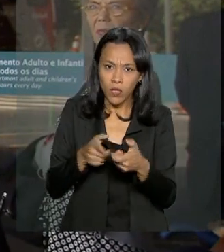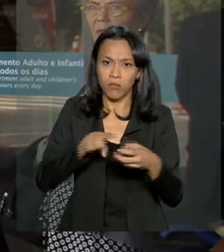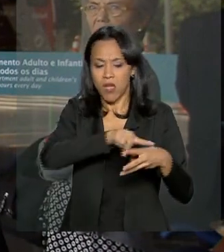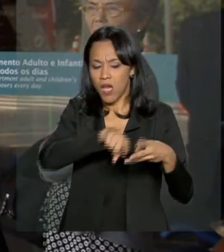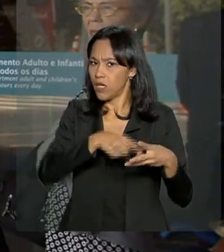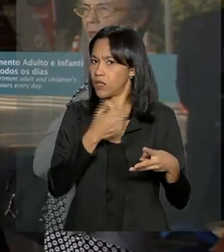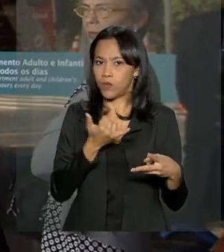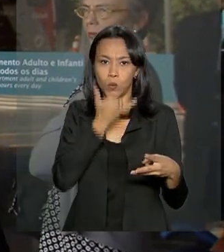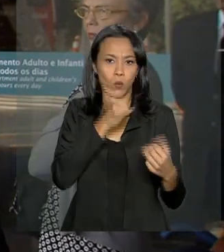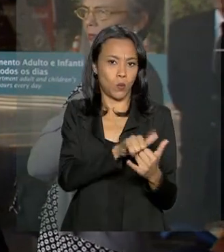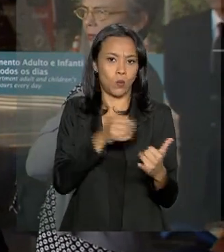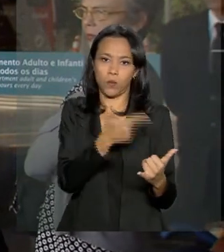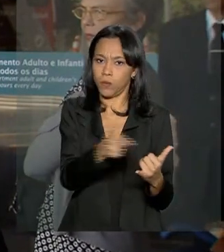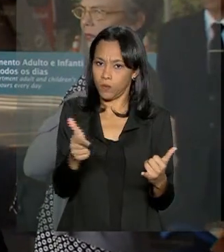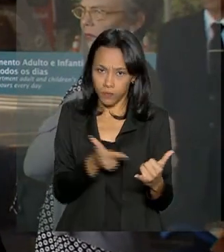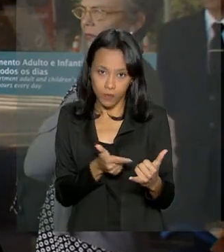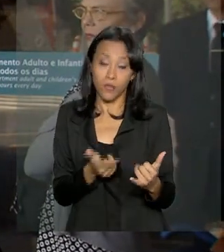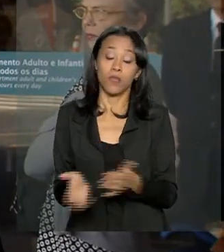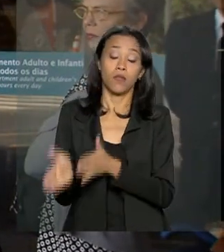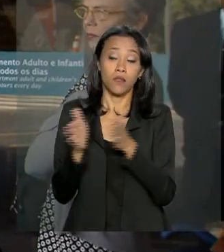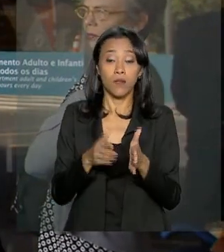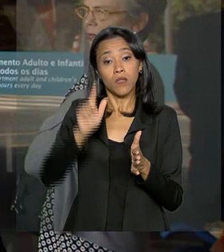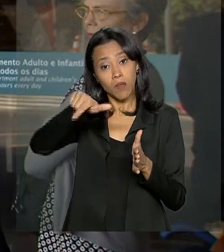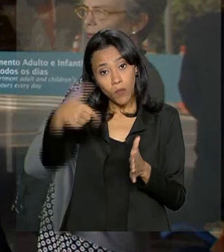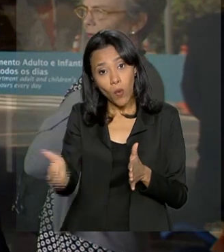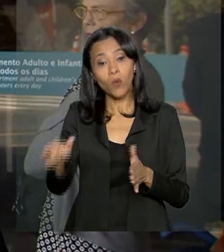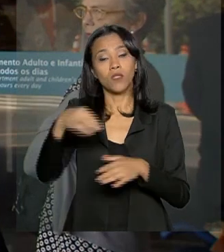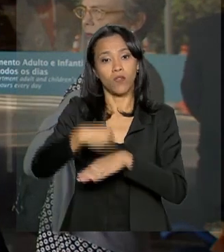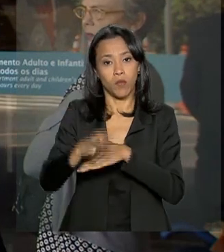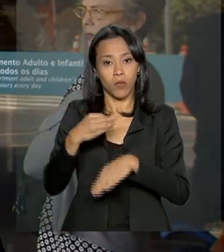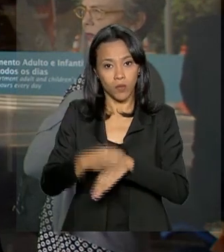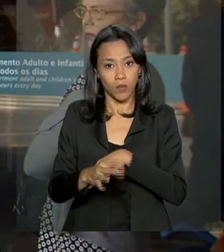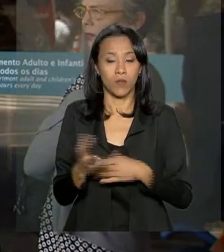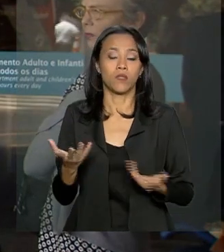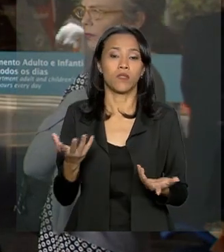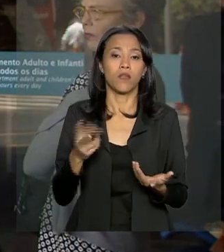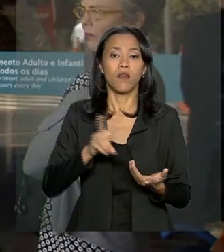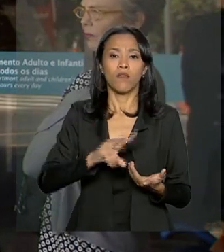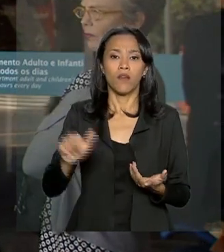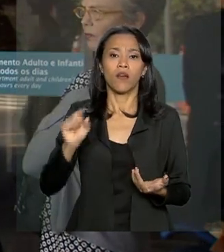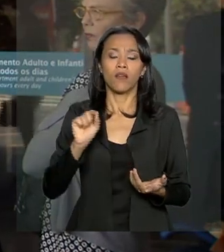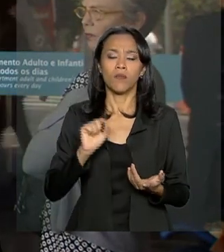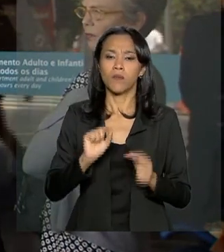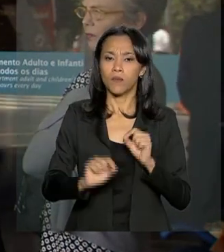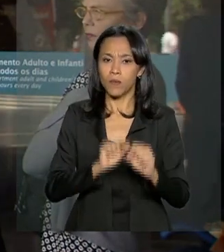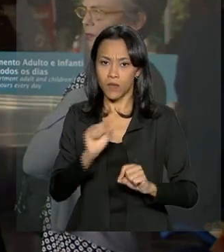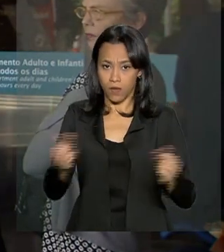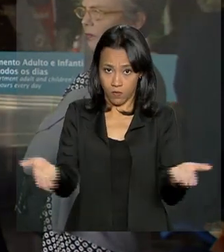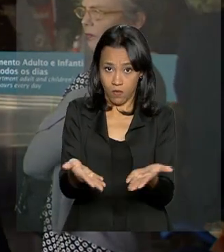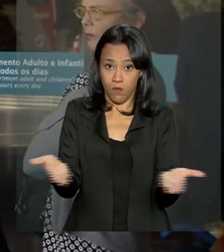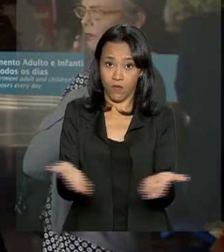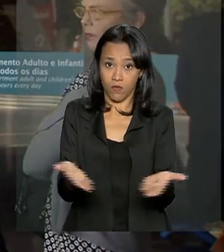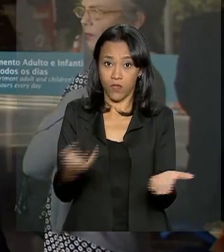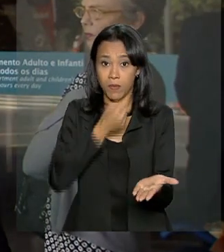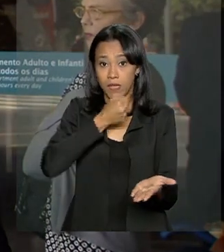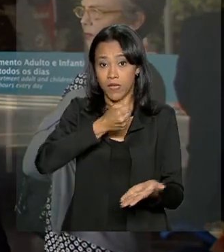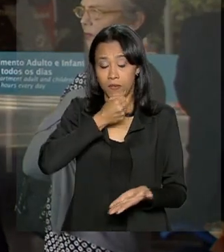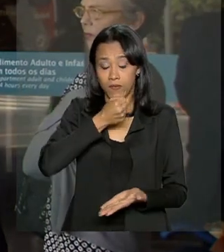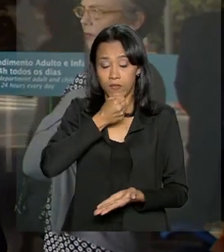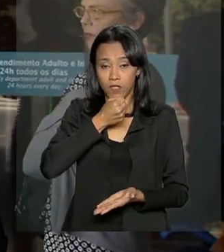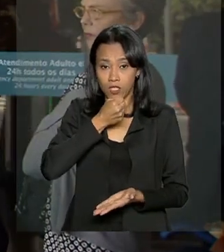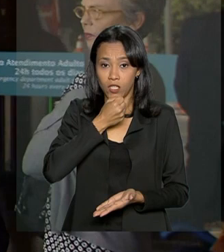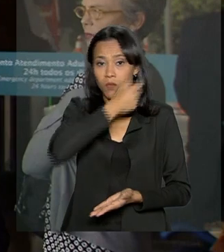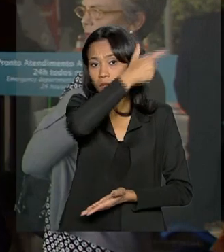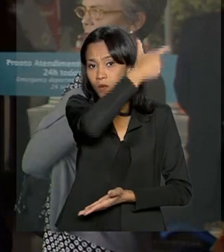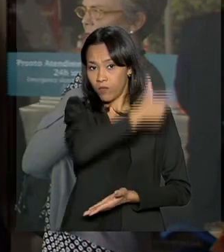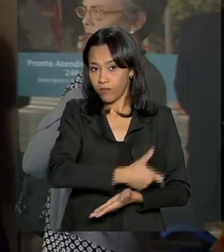a respeito do Estado de Saúde, do presidente da República e também outros atos de governo devem ser passadas hoje em uma entrevista coletiva